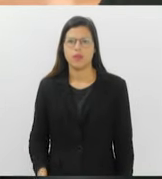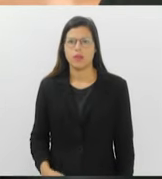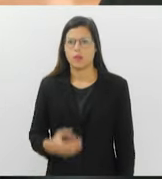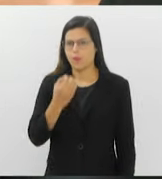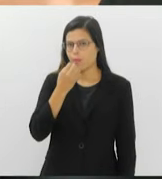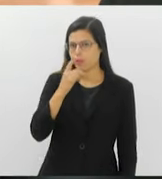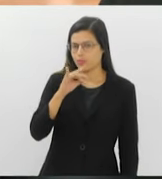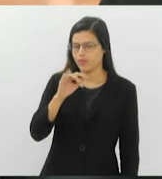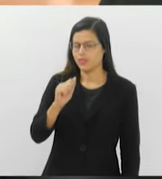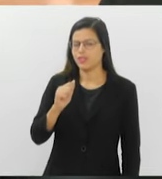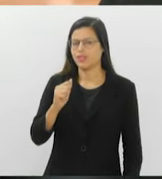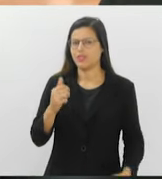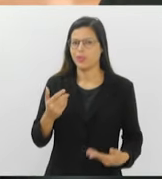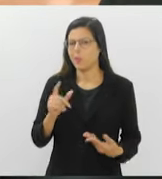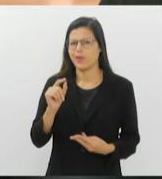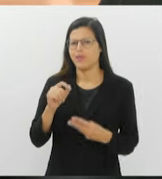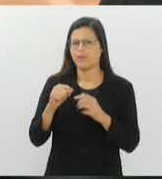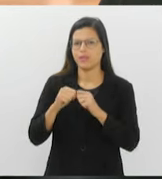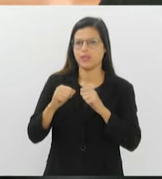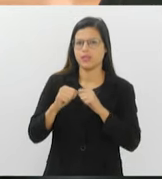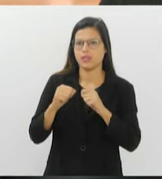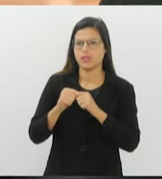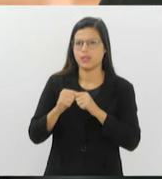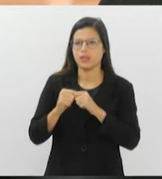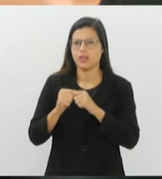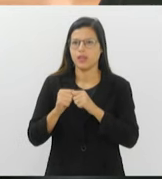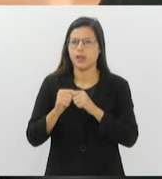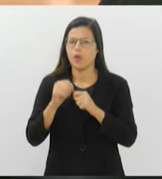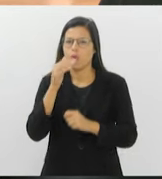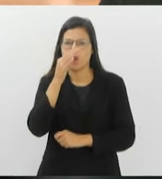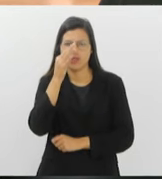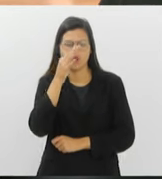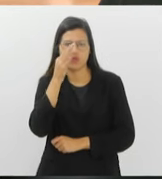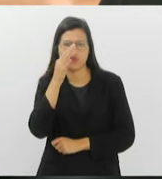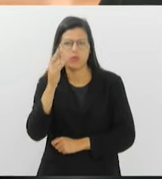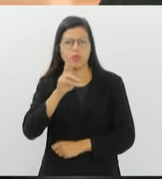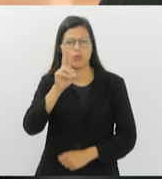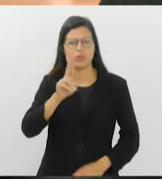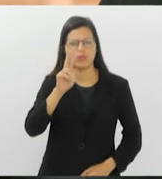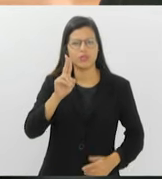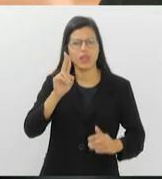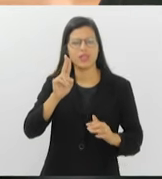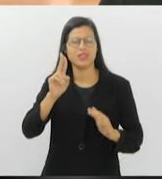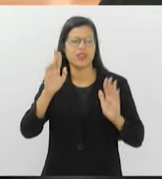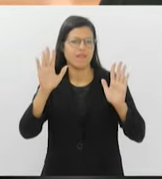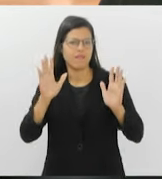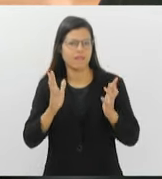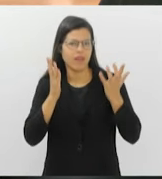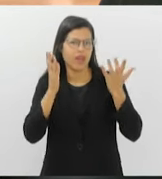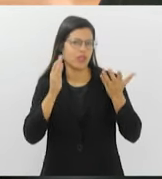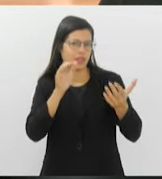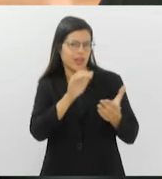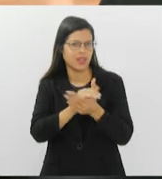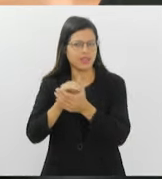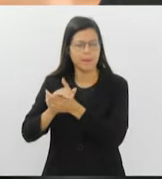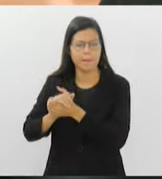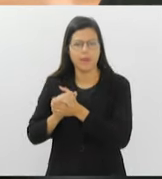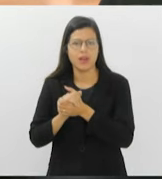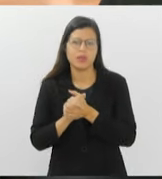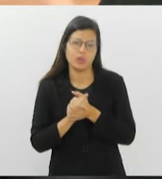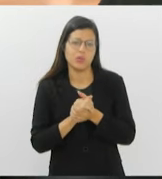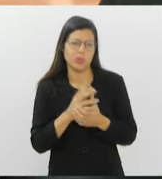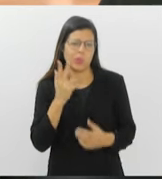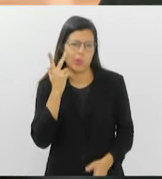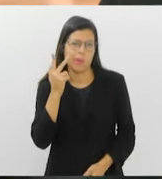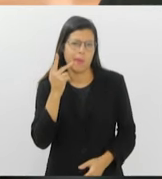Bom Dia. O que fazer com os arranjos de flores utilizados em festas e casamentos? Geralmente eles vão parar no lixo